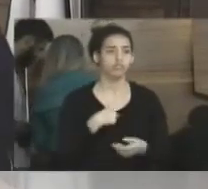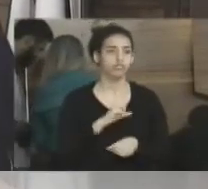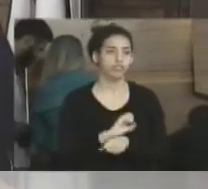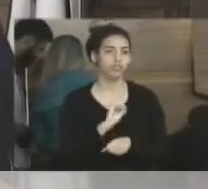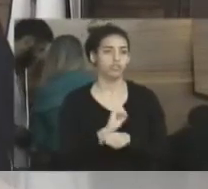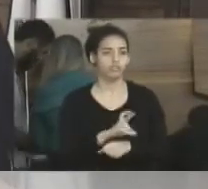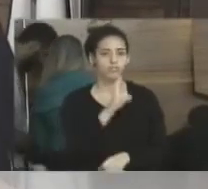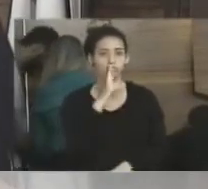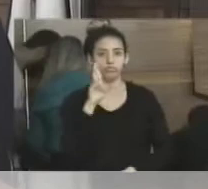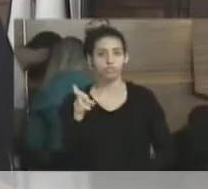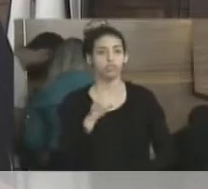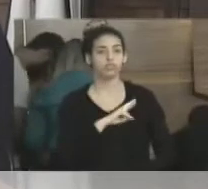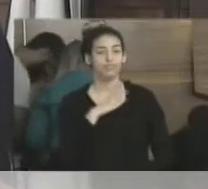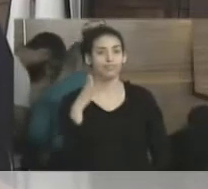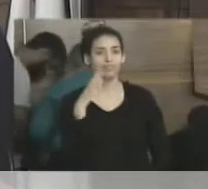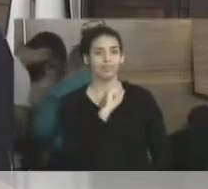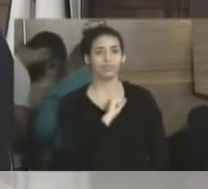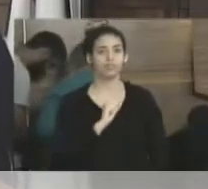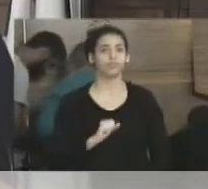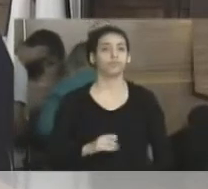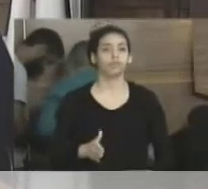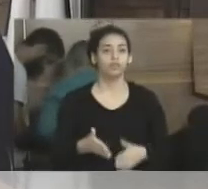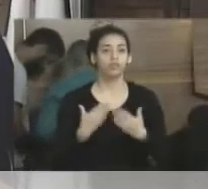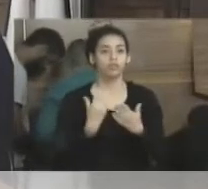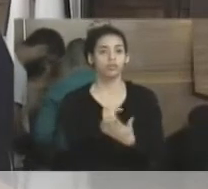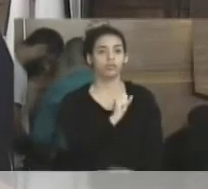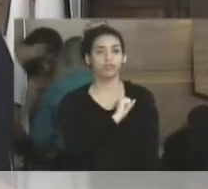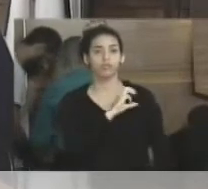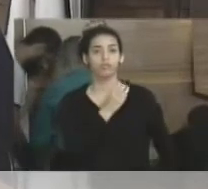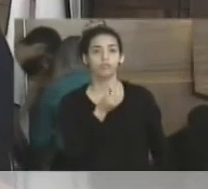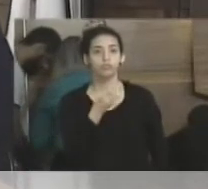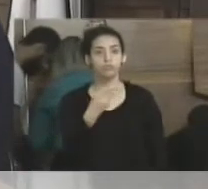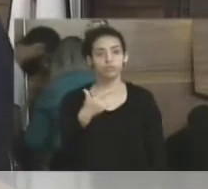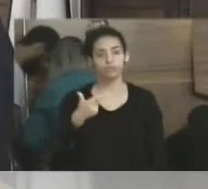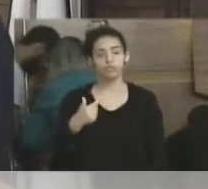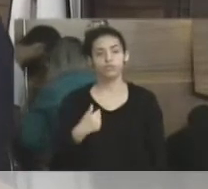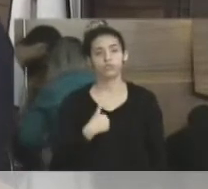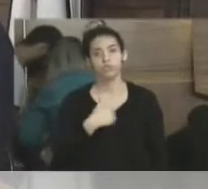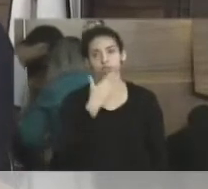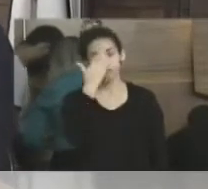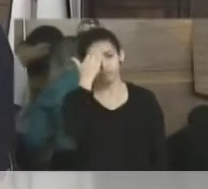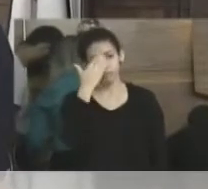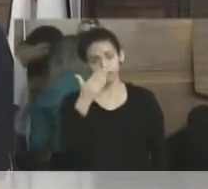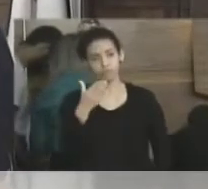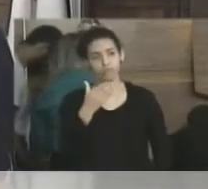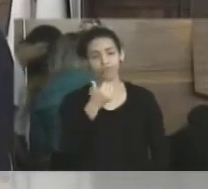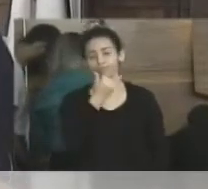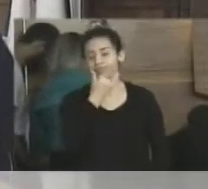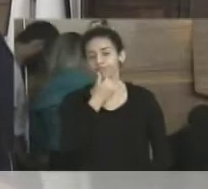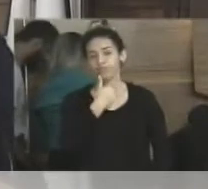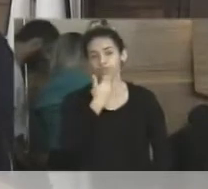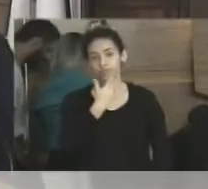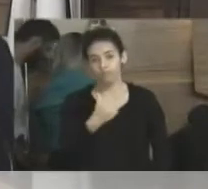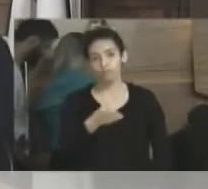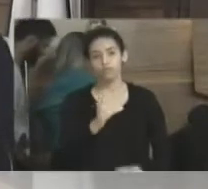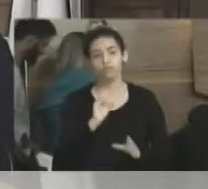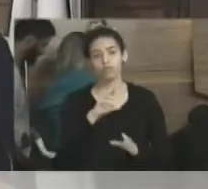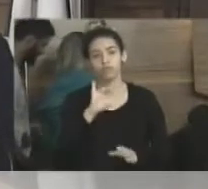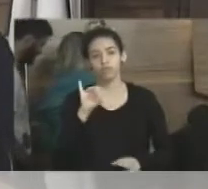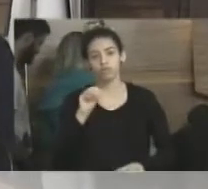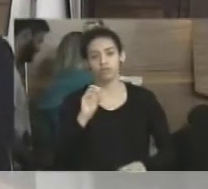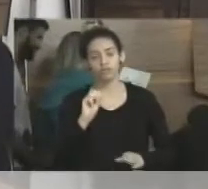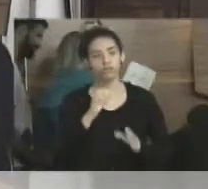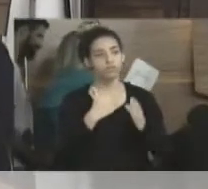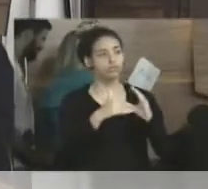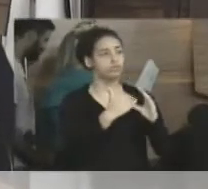espero um retorno imediato. Requerimento 632. Eu solicito aos Correios a regularização da